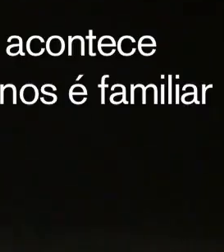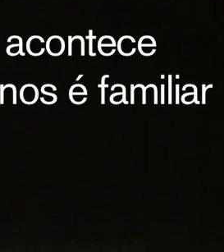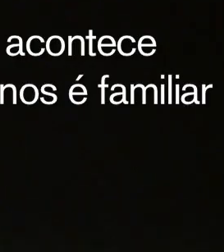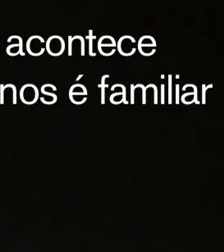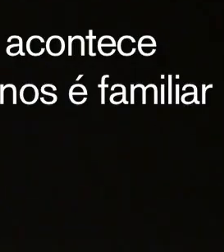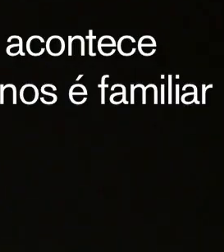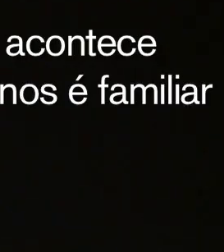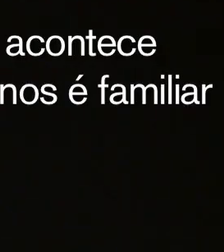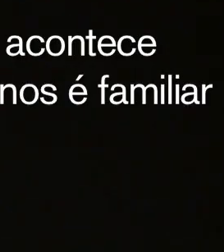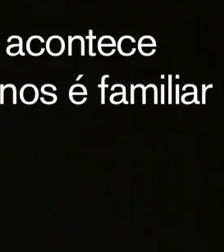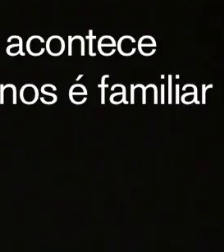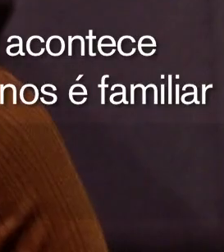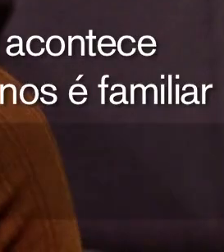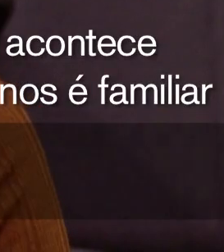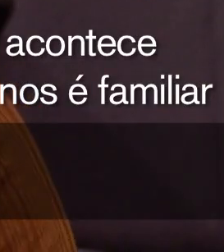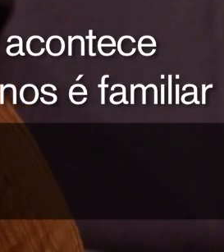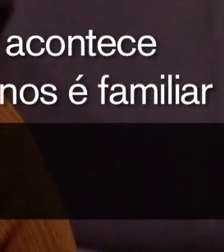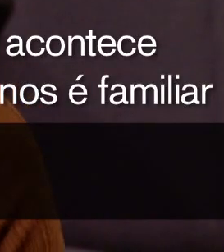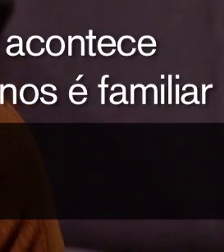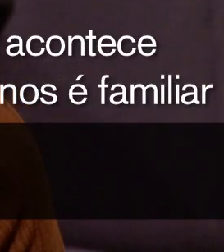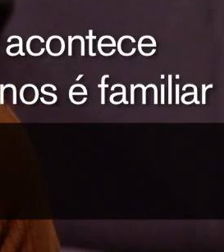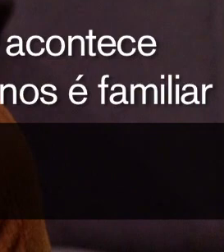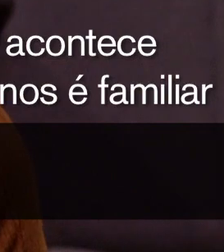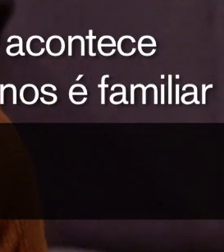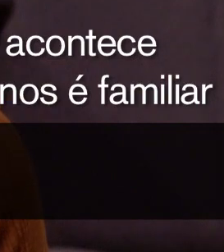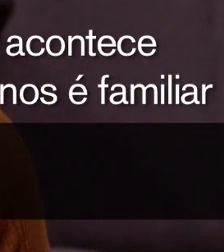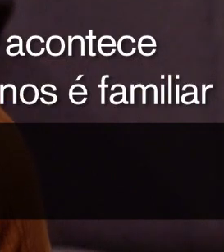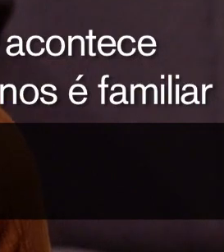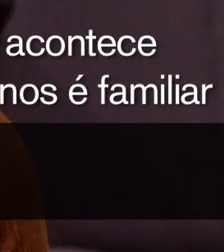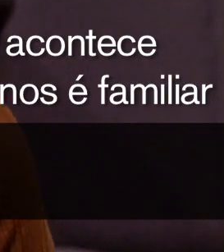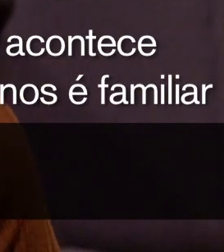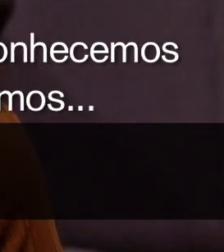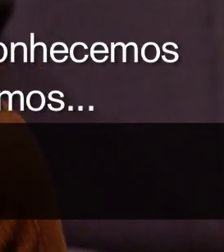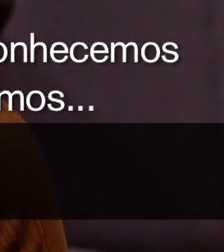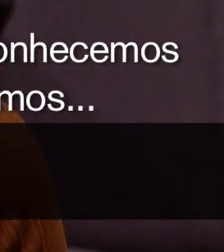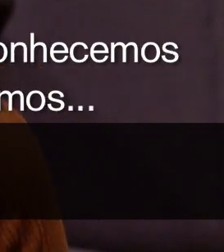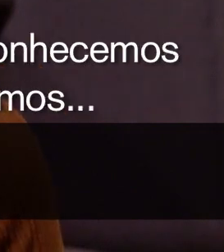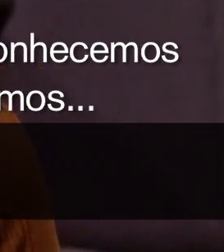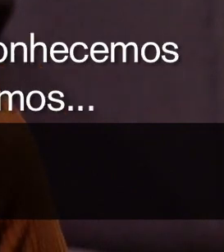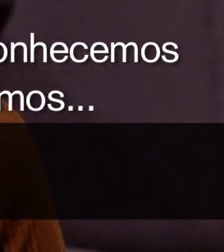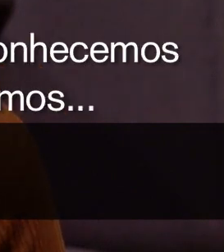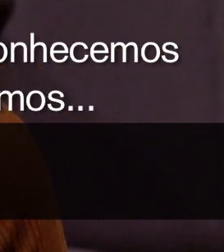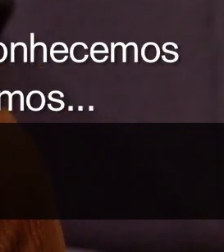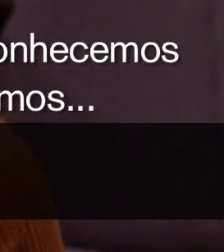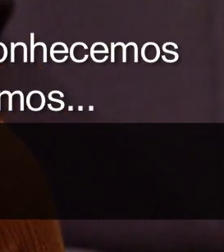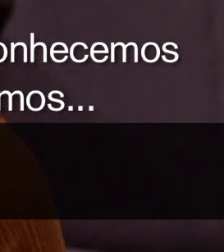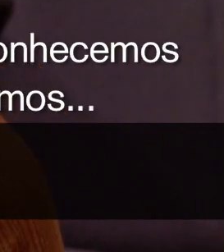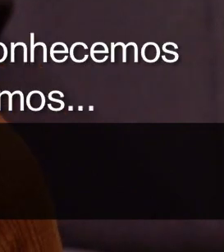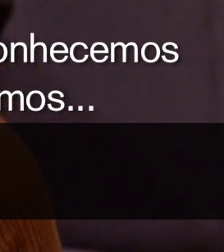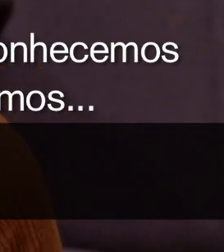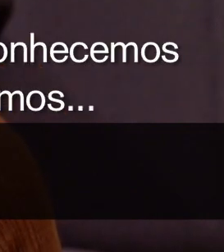A transformação que acontece quando a gente deixa o familiar, o lugar que conhecemos e